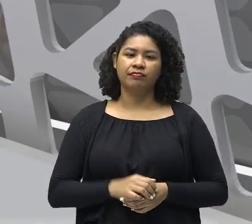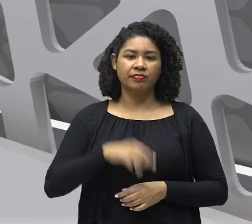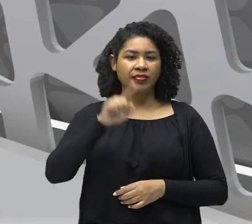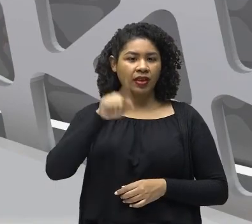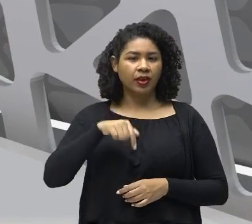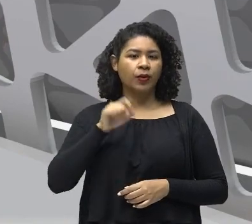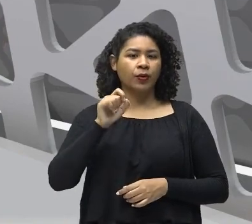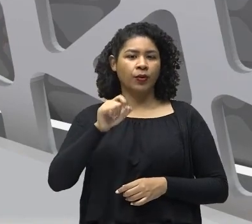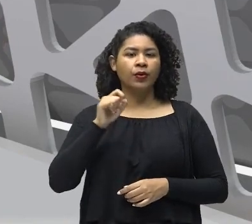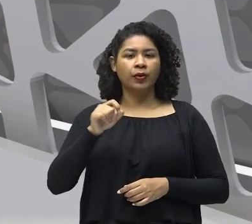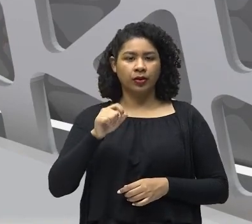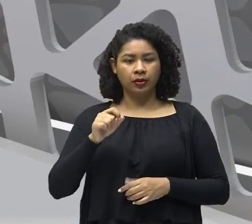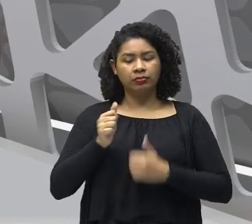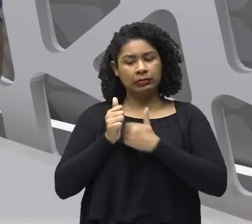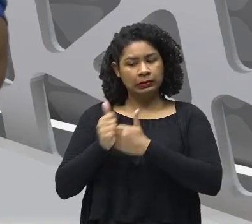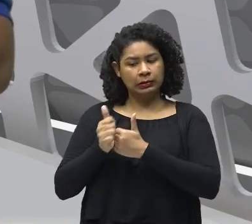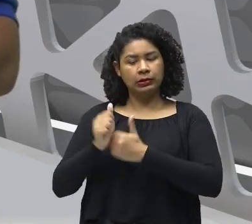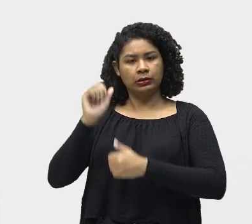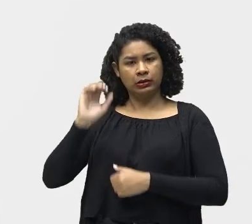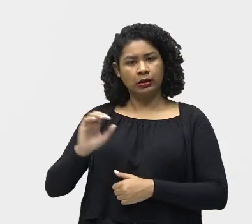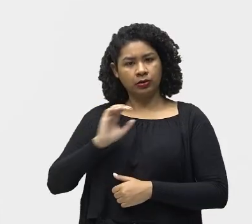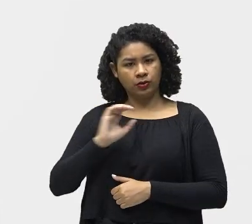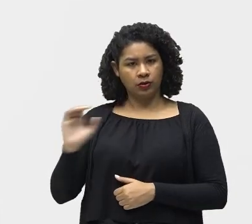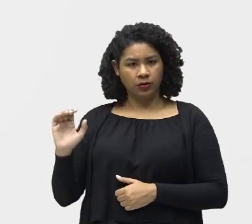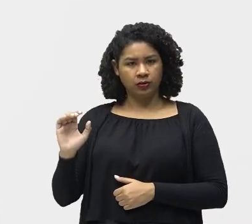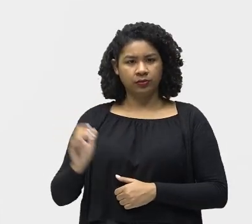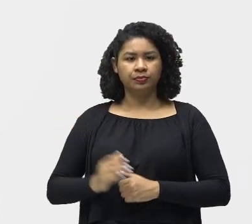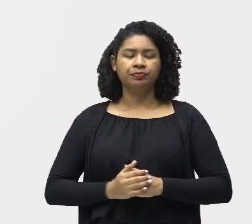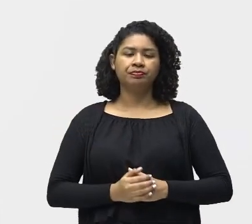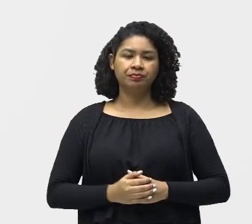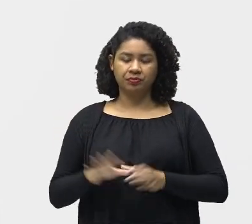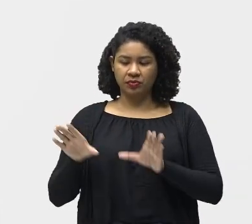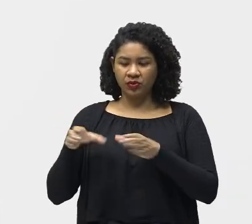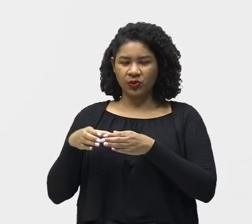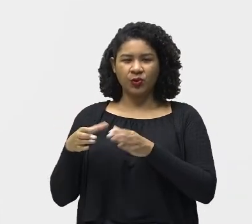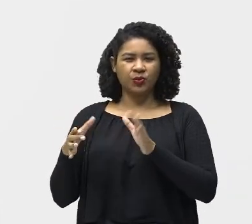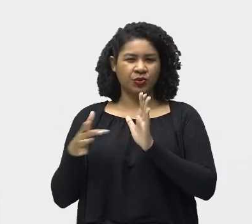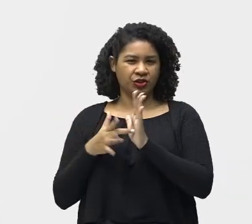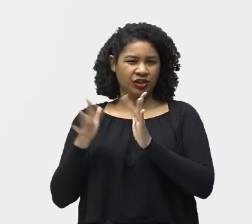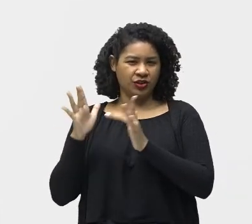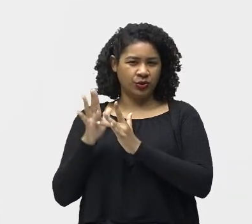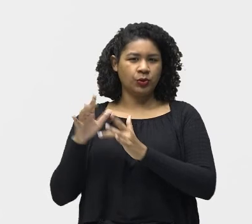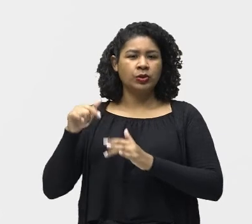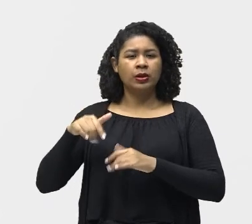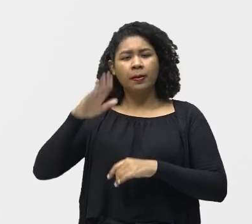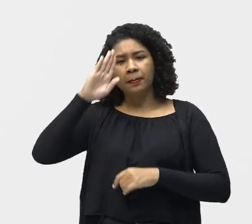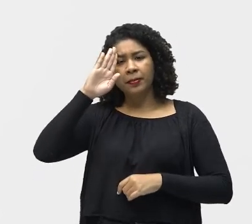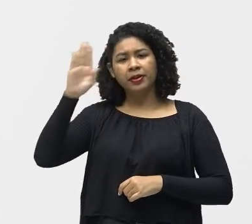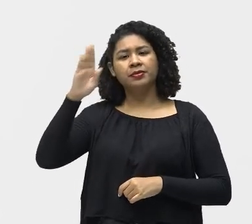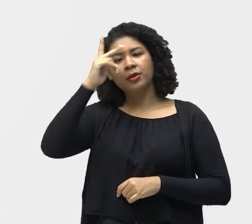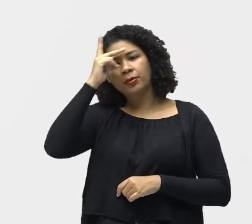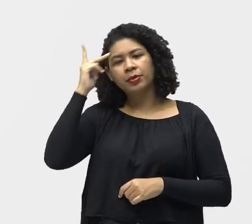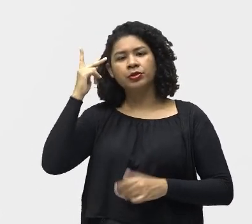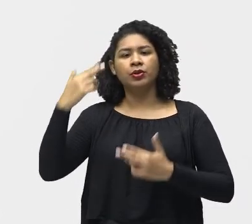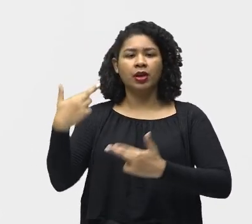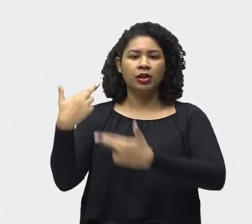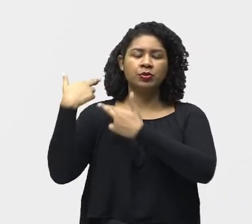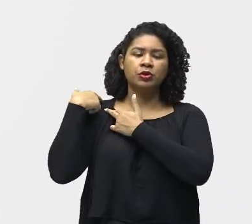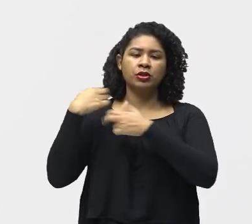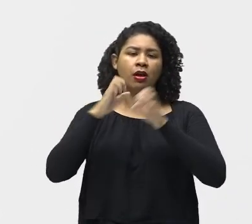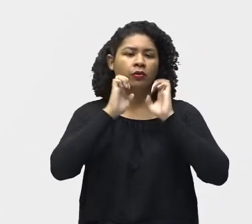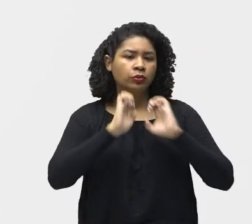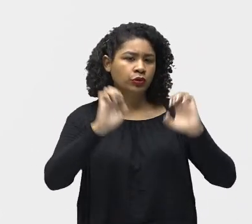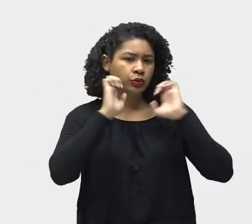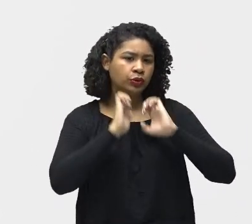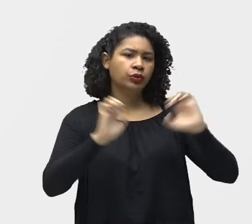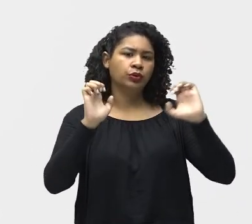baseado Na doutrina católica Continuando Os jesuítas Foram os principais Sujeitos Dessa cristianização Que contou Com